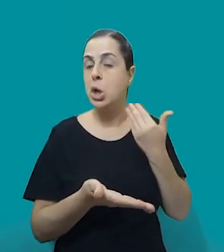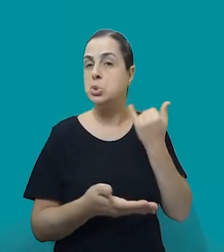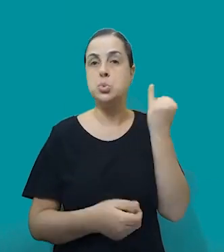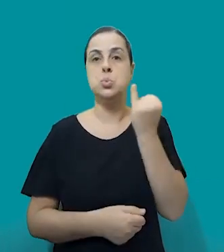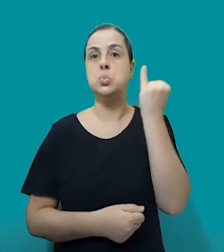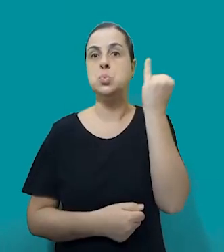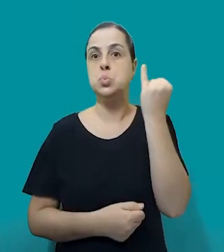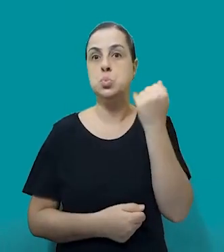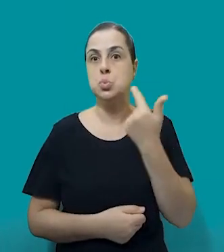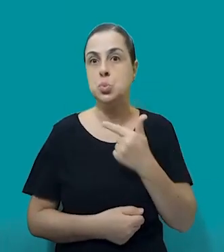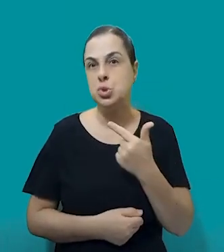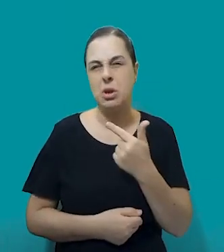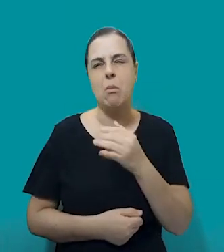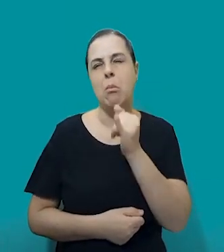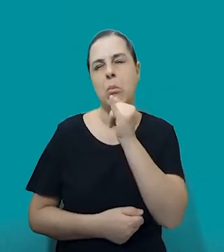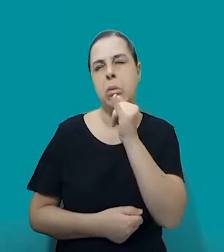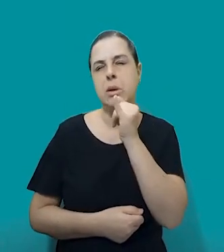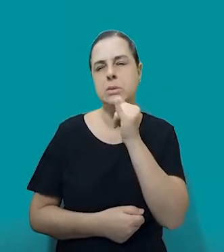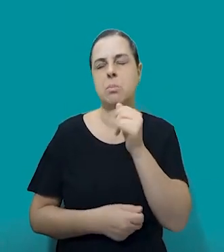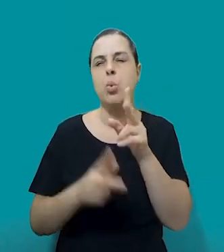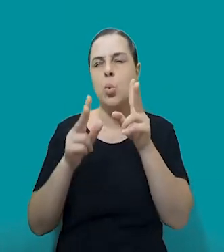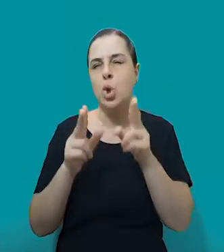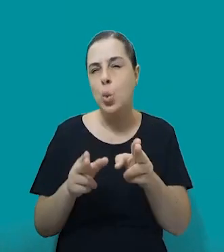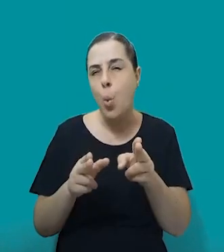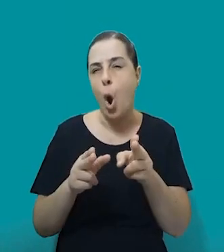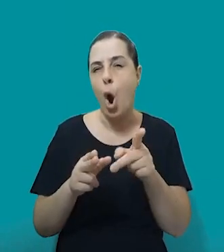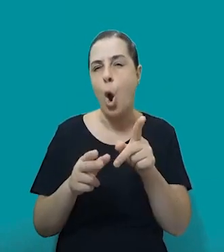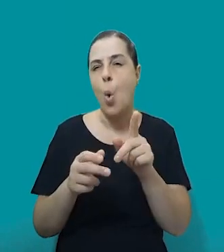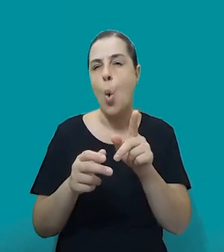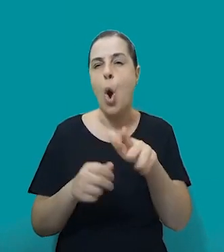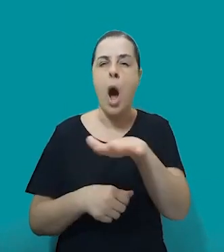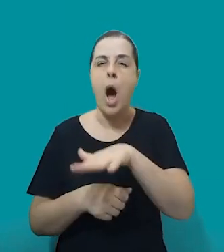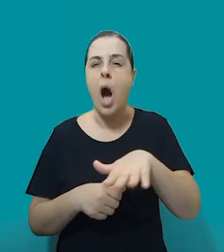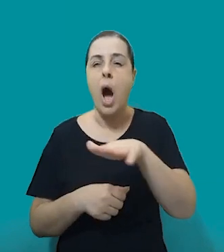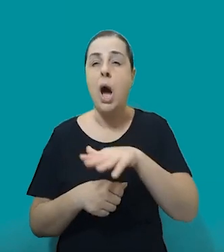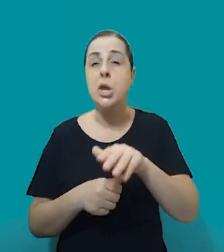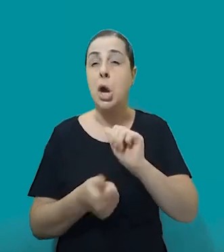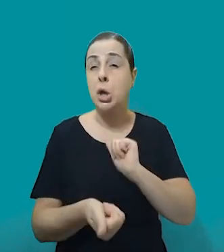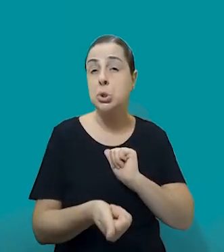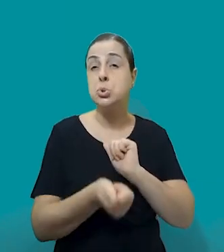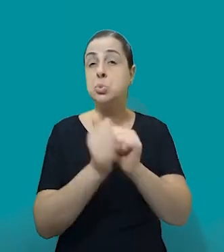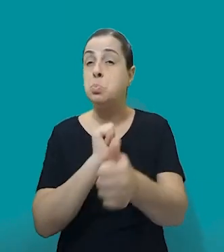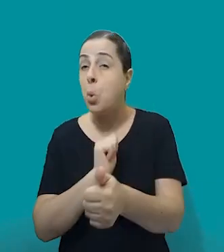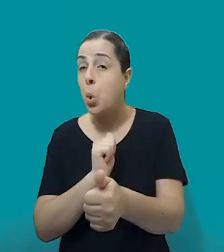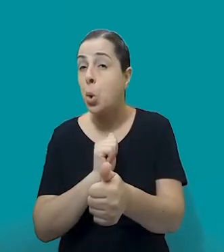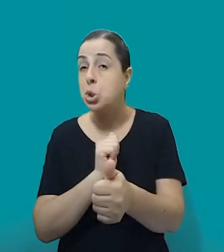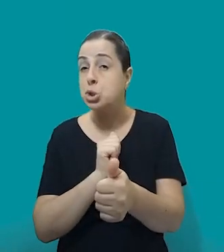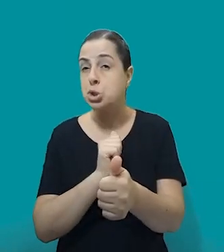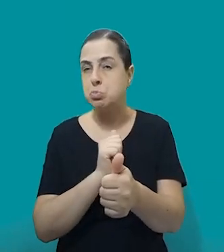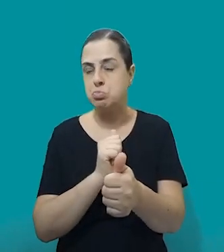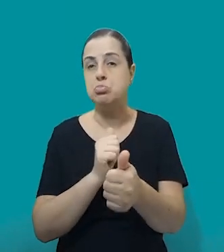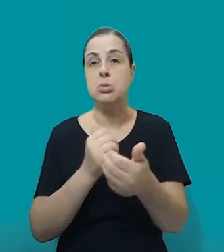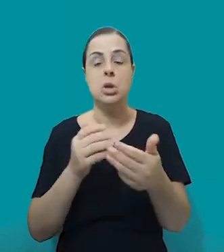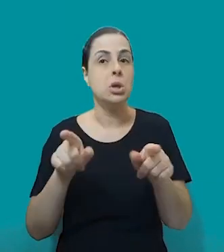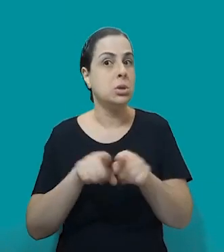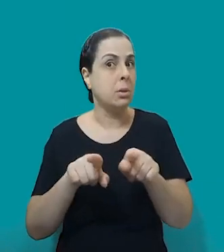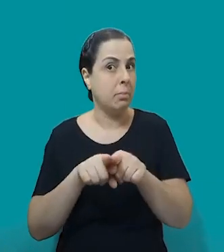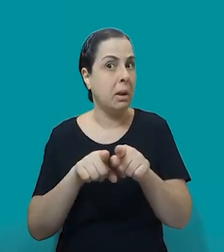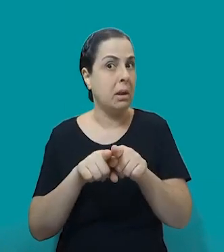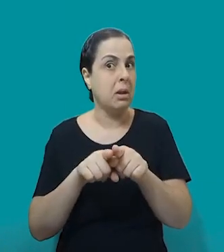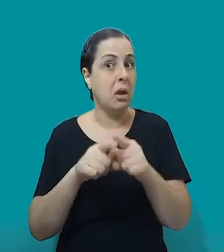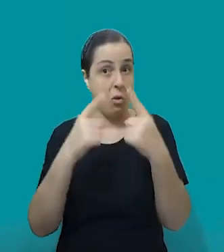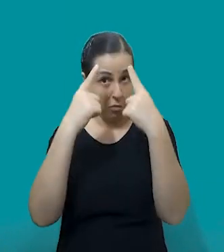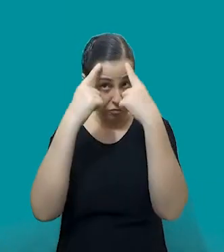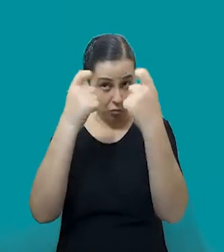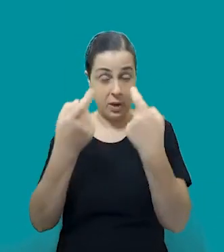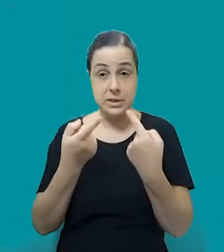por exemplo, nas violências no esporte, como esses que a Camila levantou, a gente fala muito na violência eleitoral contra a